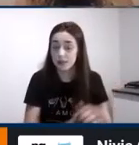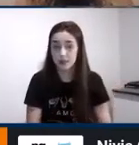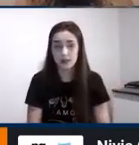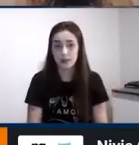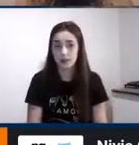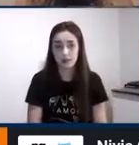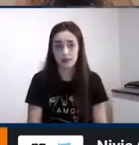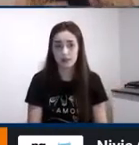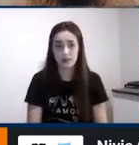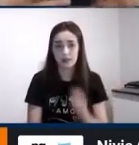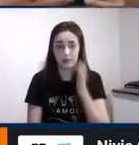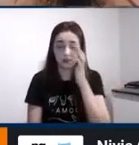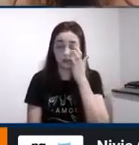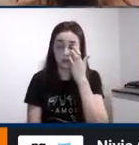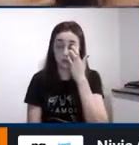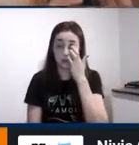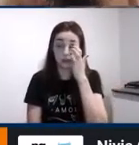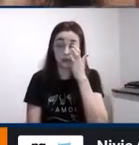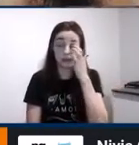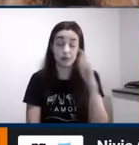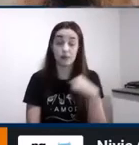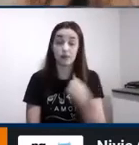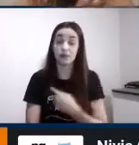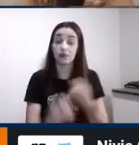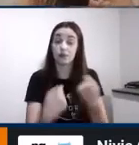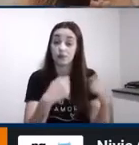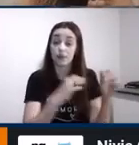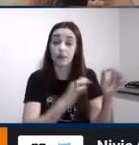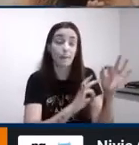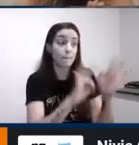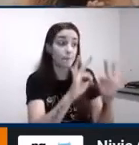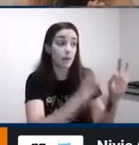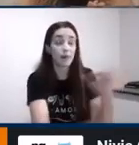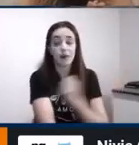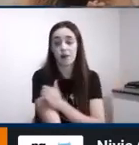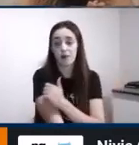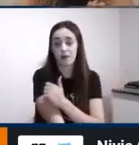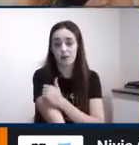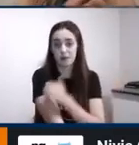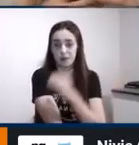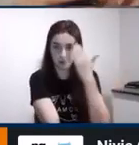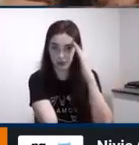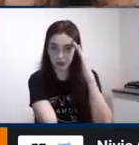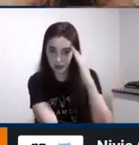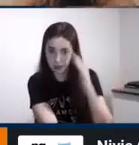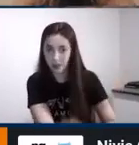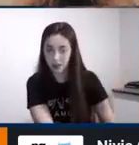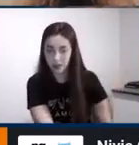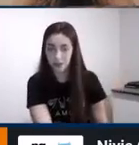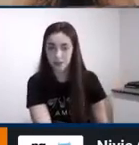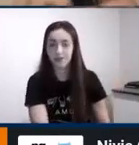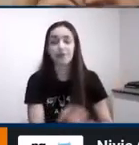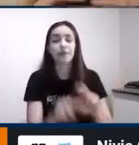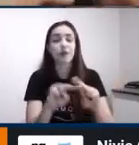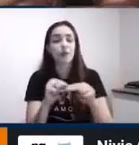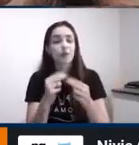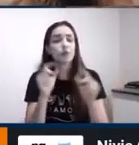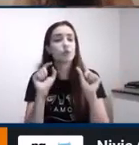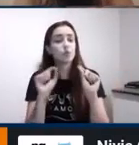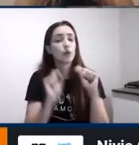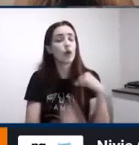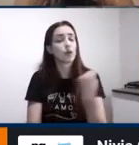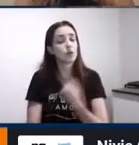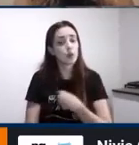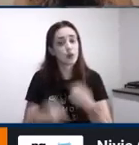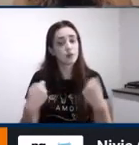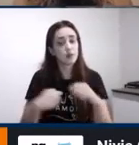imediato a já preparar essa informação para um registro durante a noite portanto a gente precisa conhecer